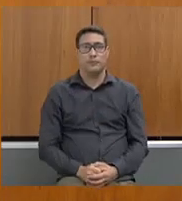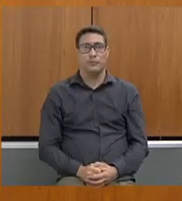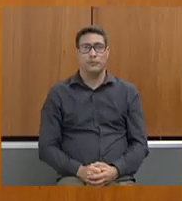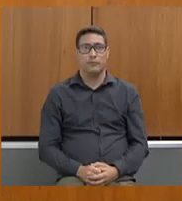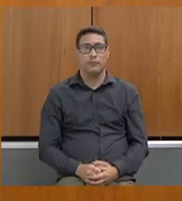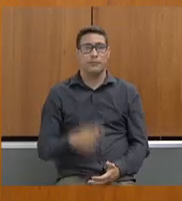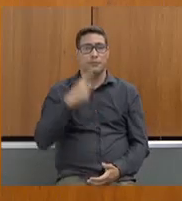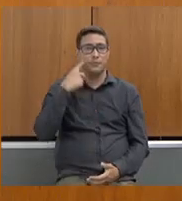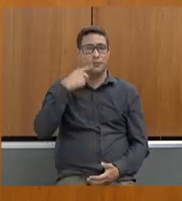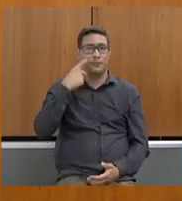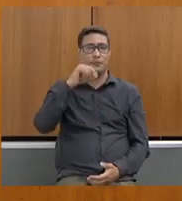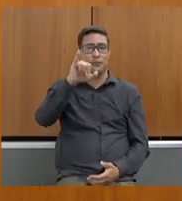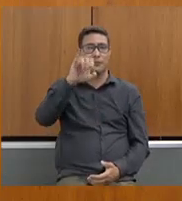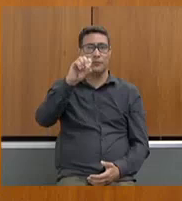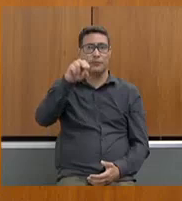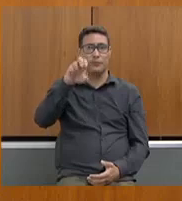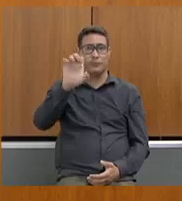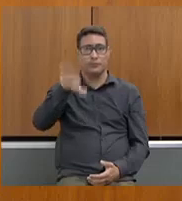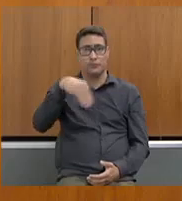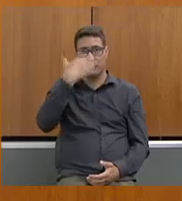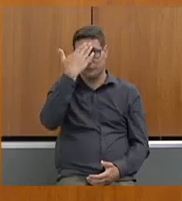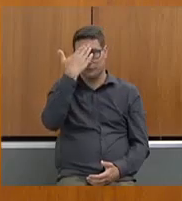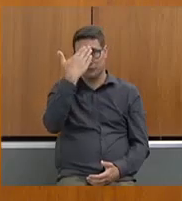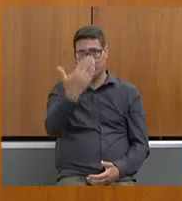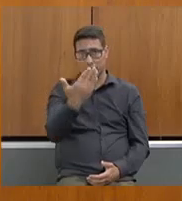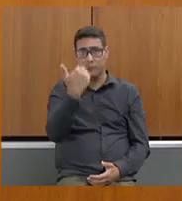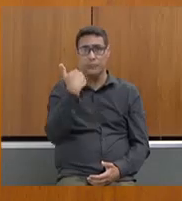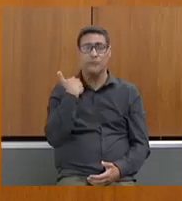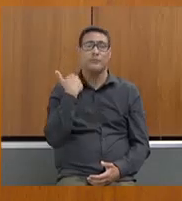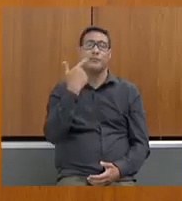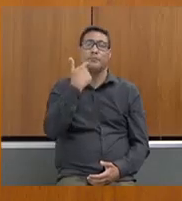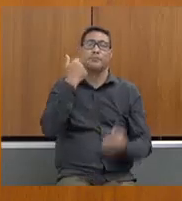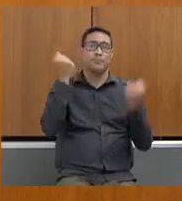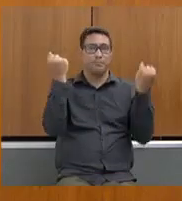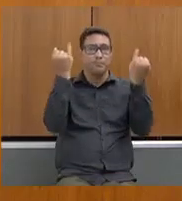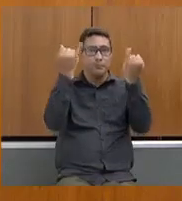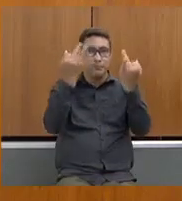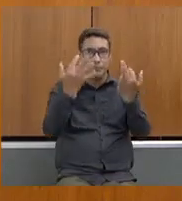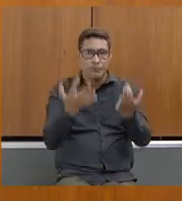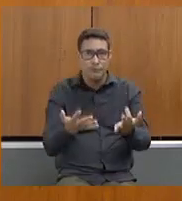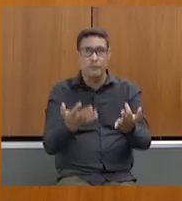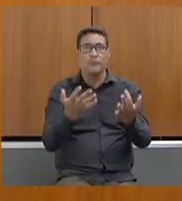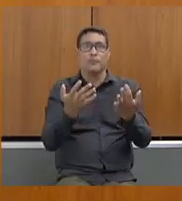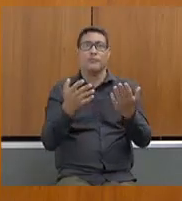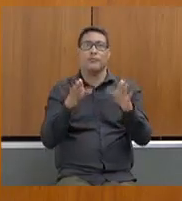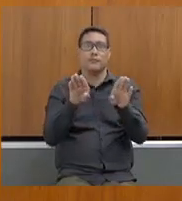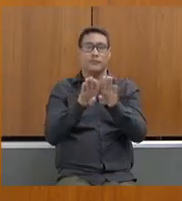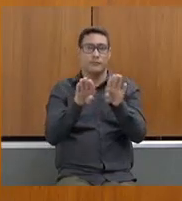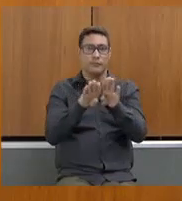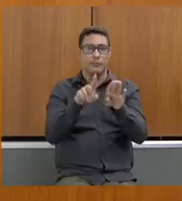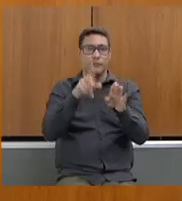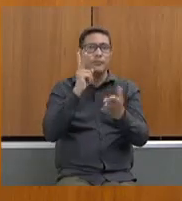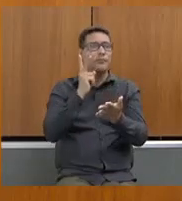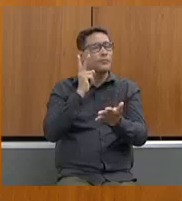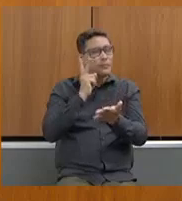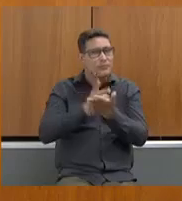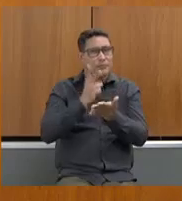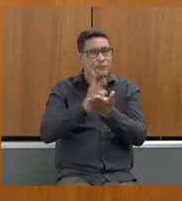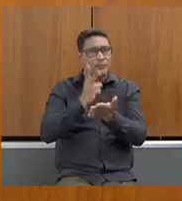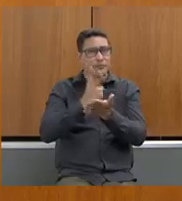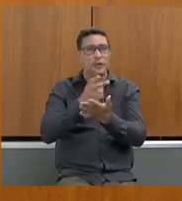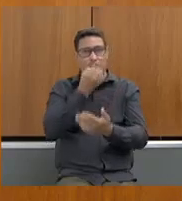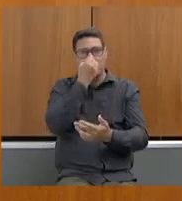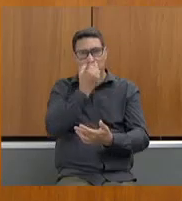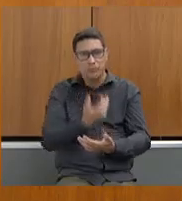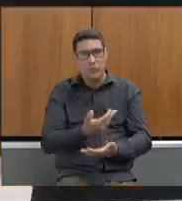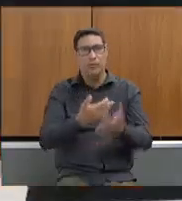deputada Ione, muito obrigada pelas suas colocações, você também, que sempre nos traz boas